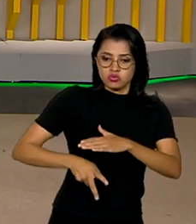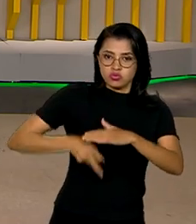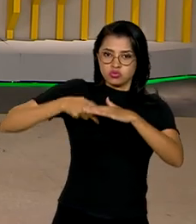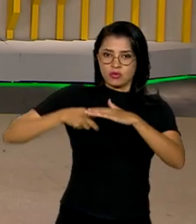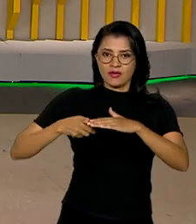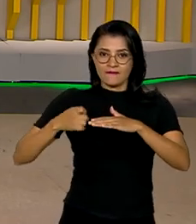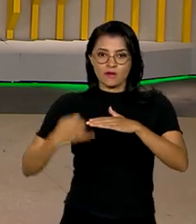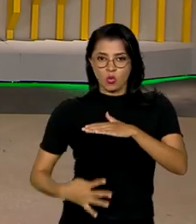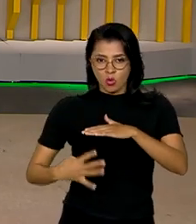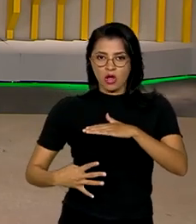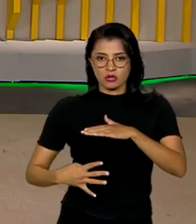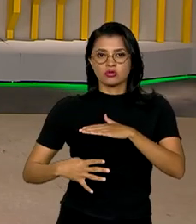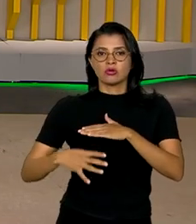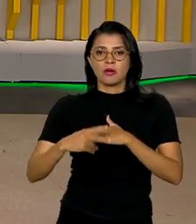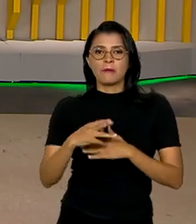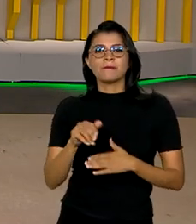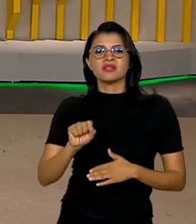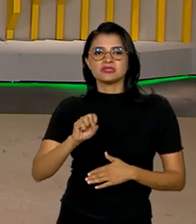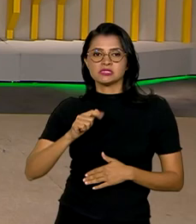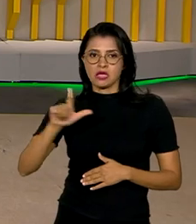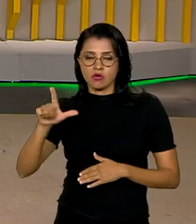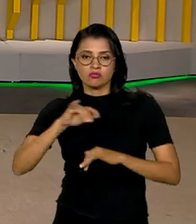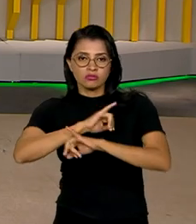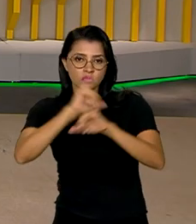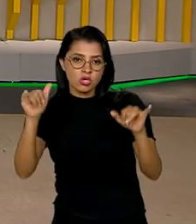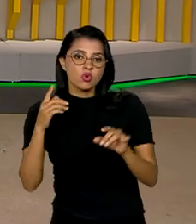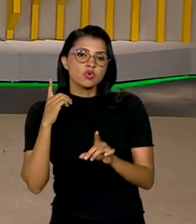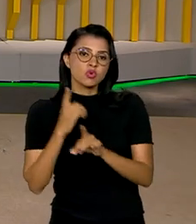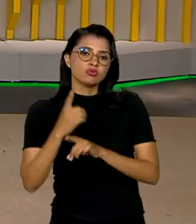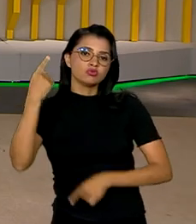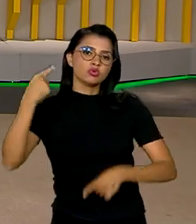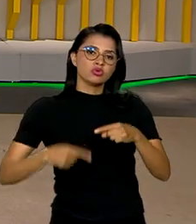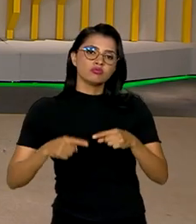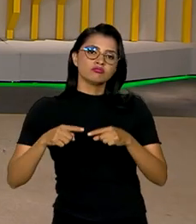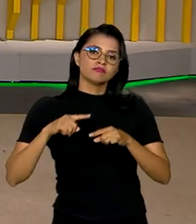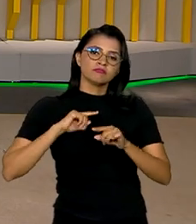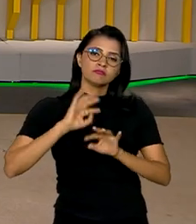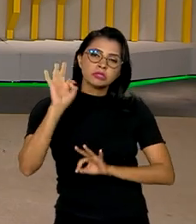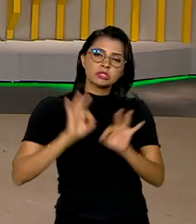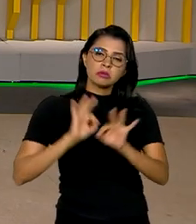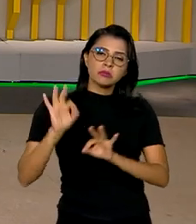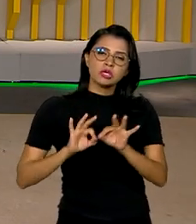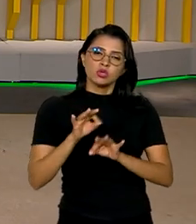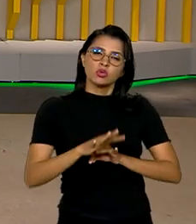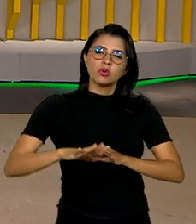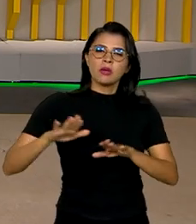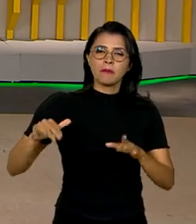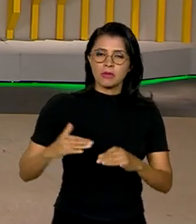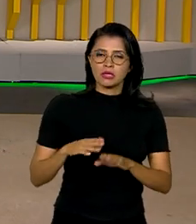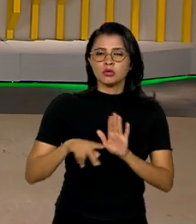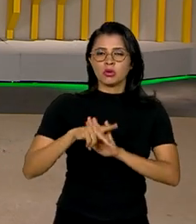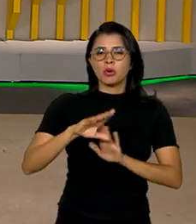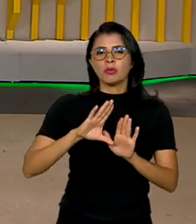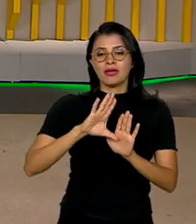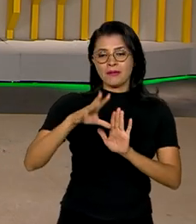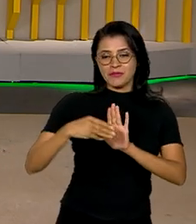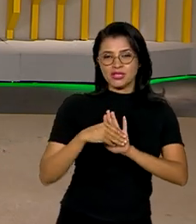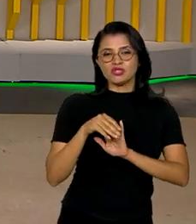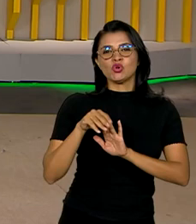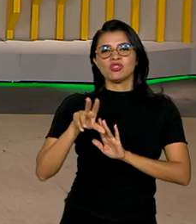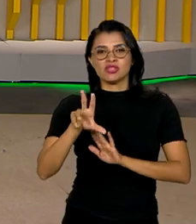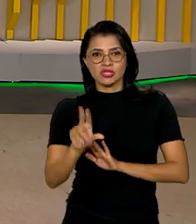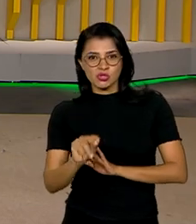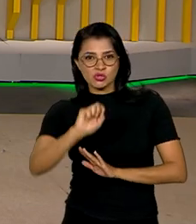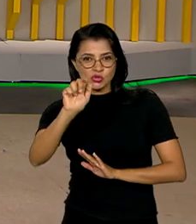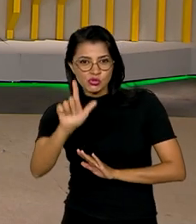fase 4. O anúncio foi feito durante o encontro que discutiu o planejamento espacial marinho da Amazônia Azul. E só para se ter uma ideia,